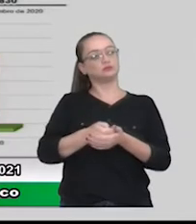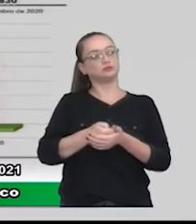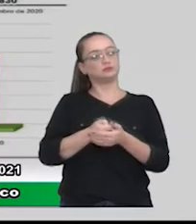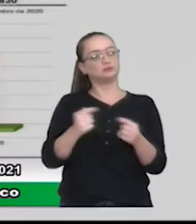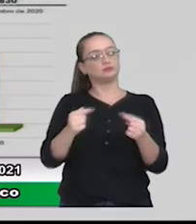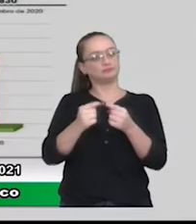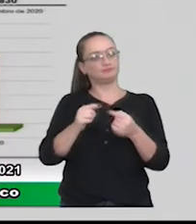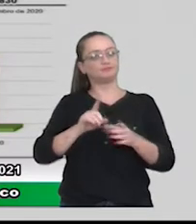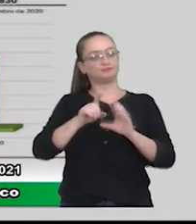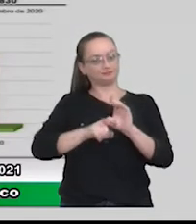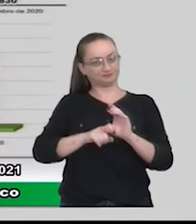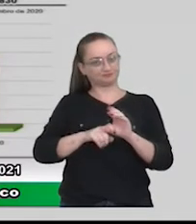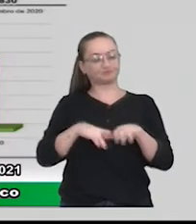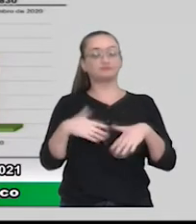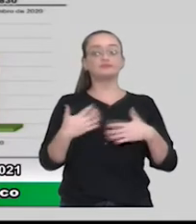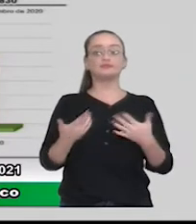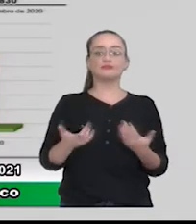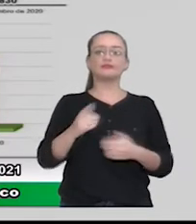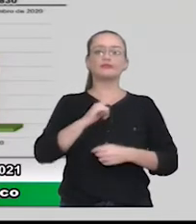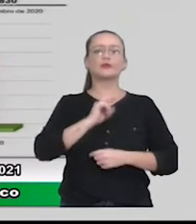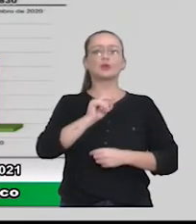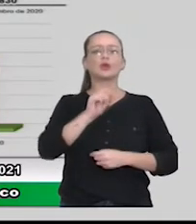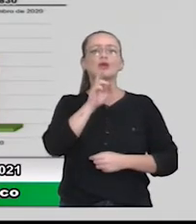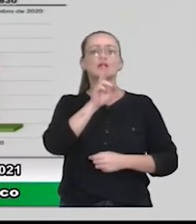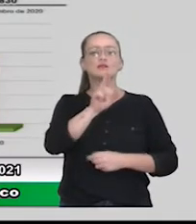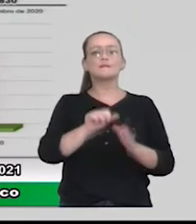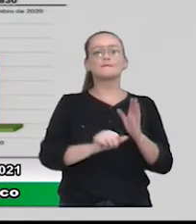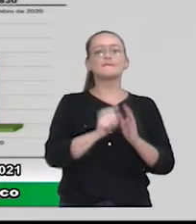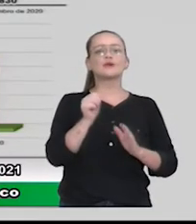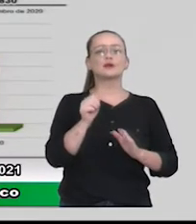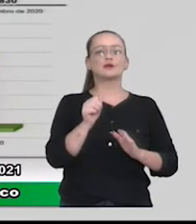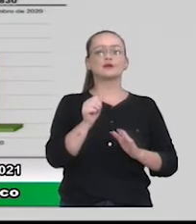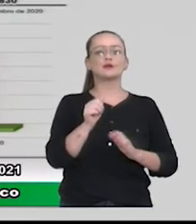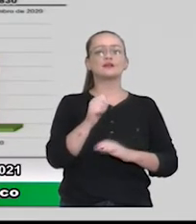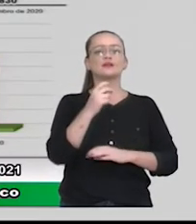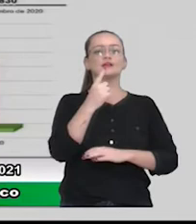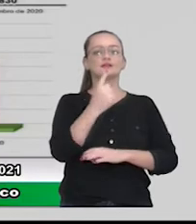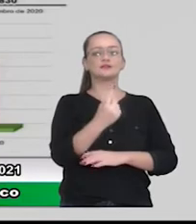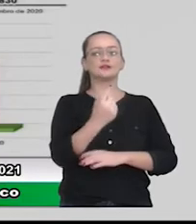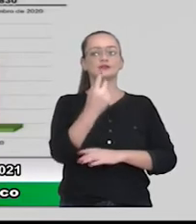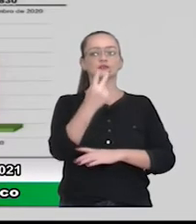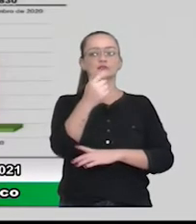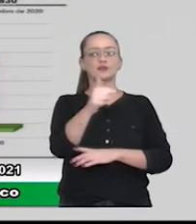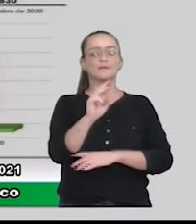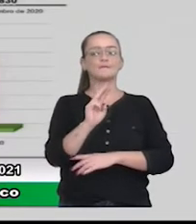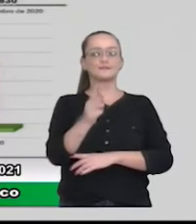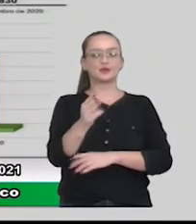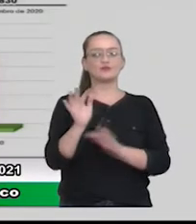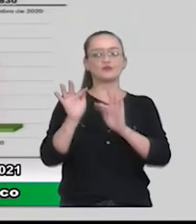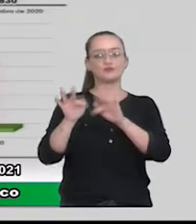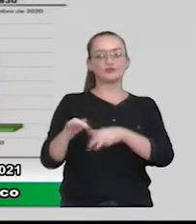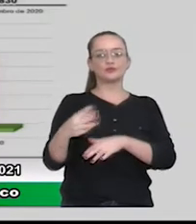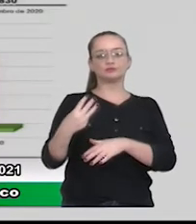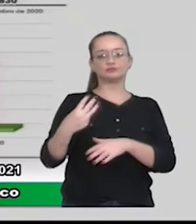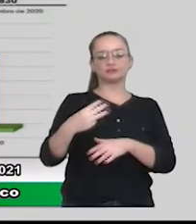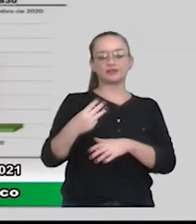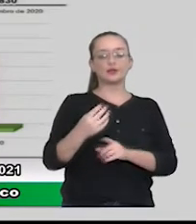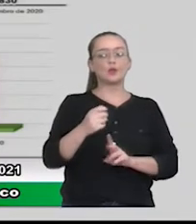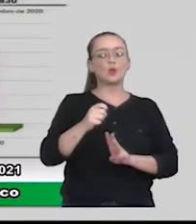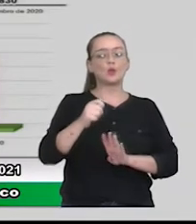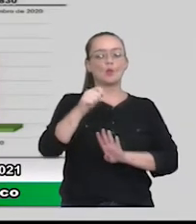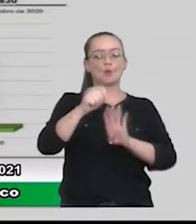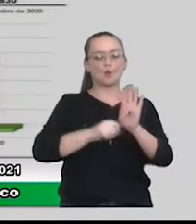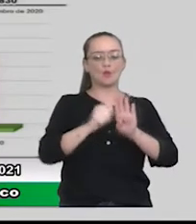a nossa dívida. Então, gente teve um resultado primário de 127 milhões ao final do terceiro quadrimestre de